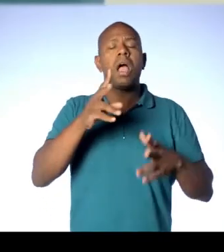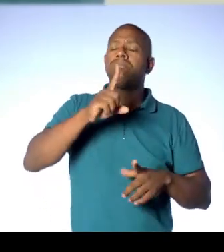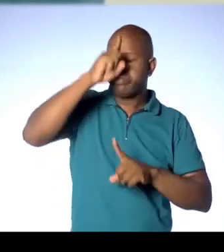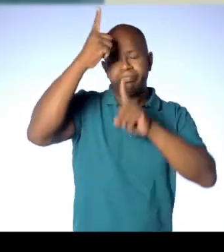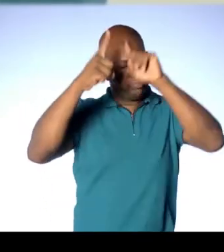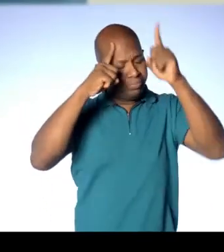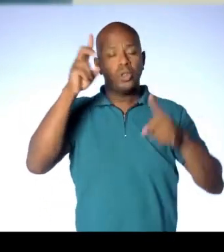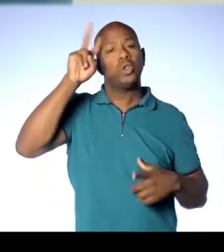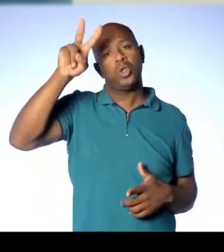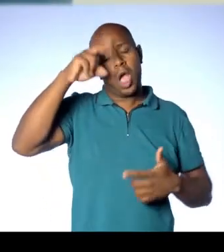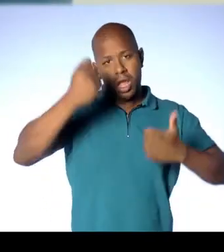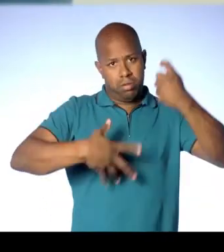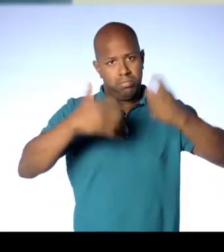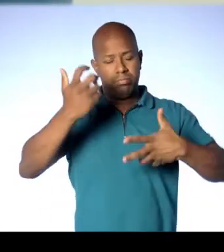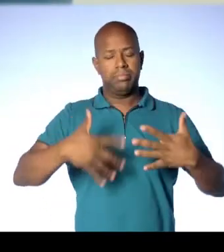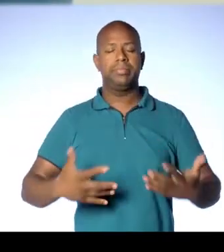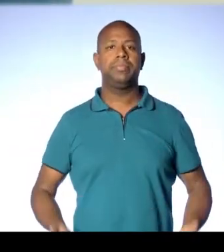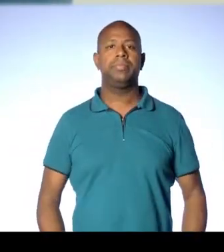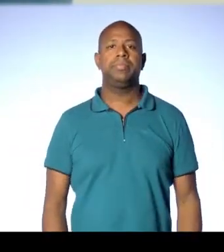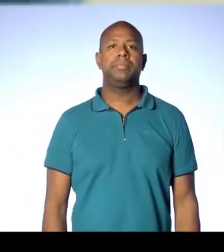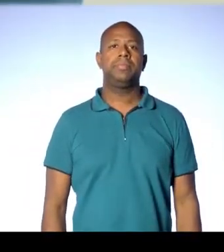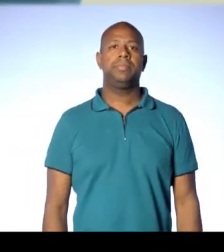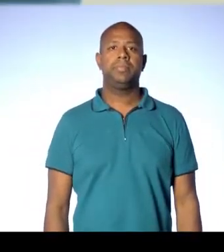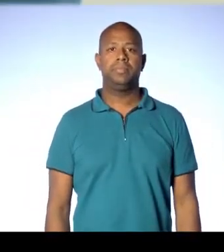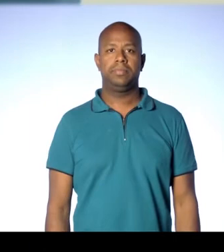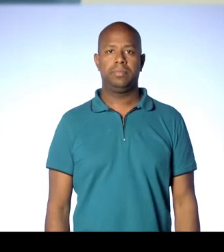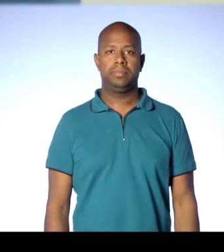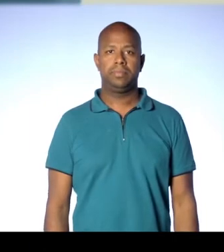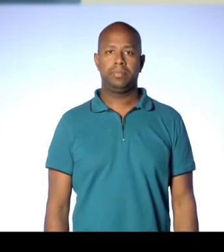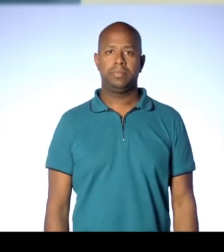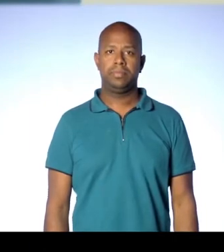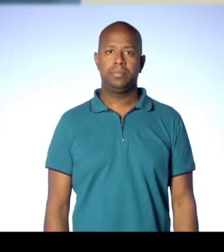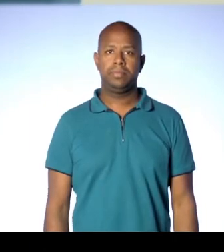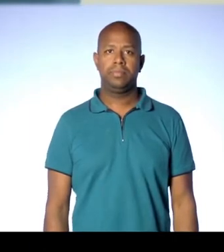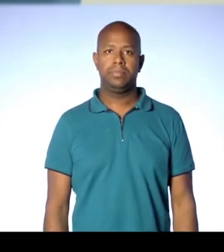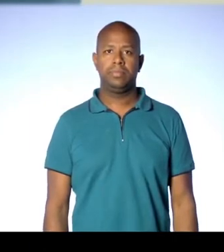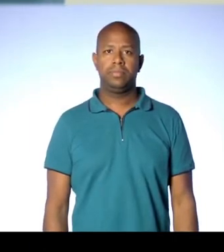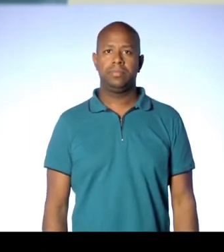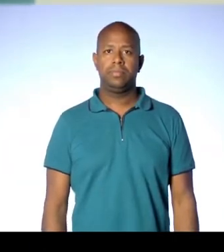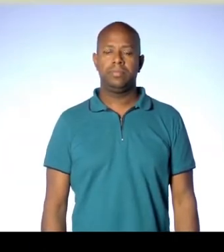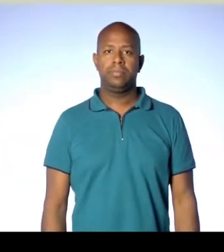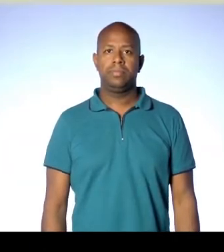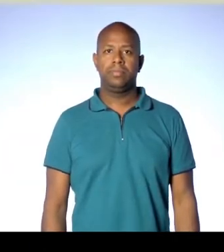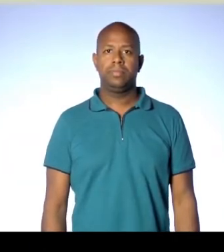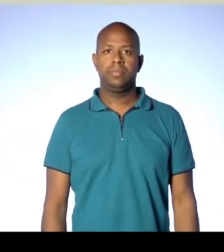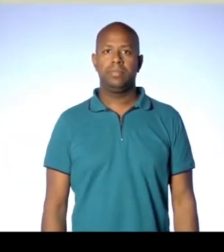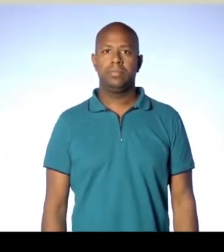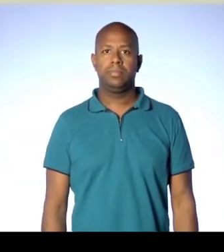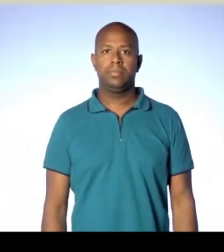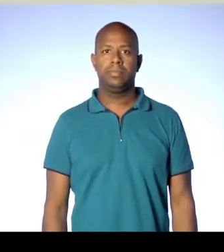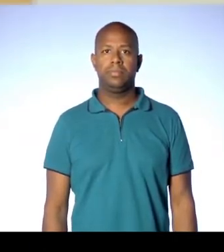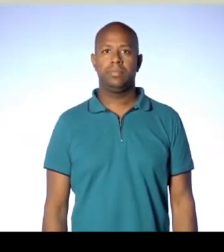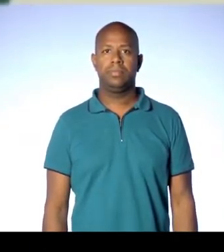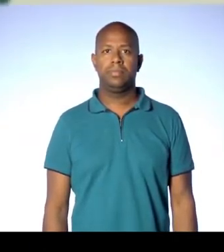história. Imagens com todos os personagens recortados e mantados sobre a mesa. Raissa fixa os personagens, cenários e onomatopeias na